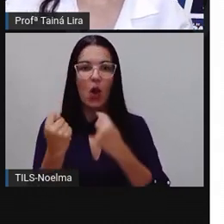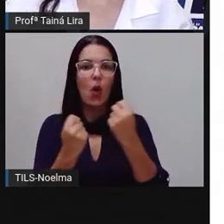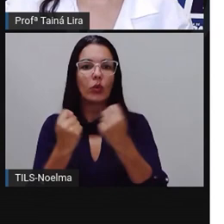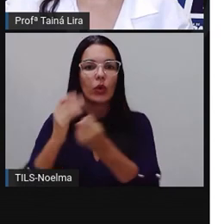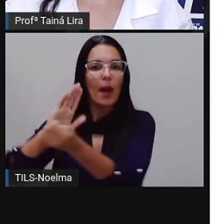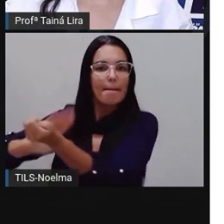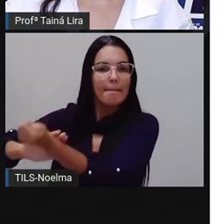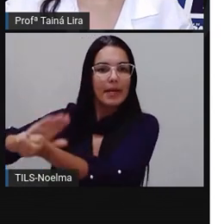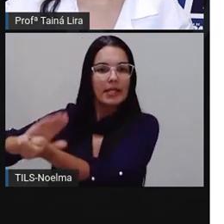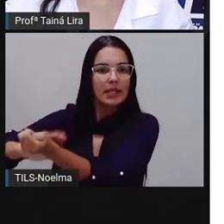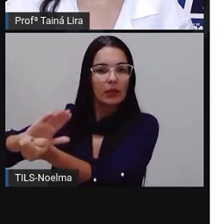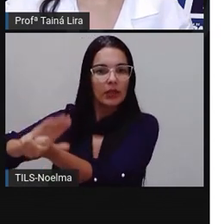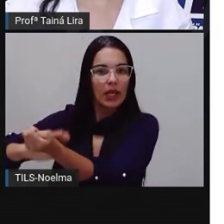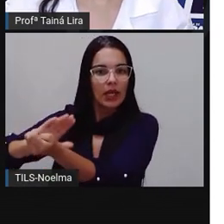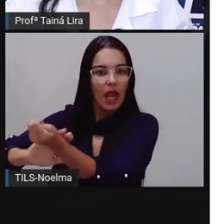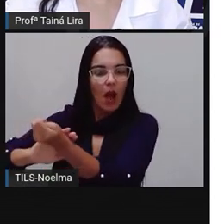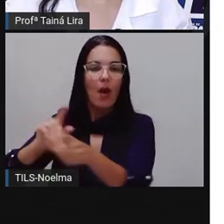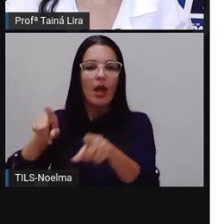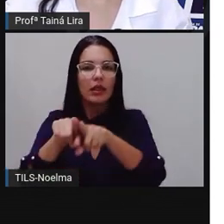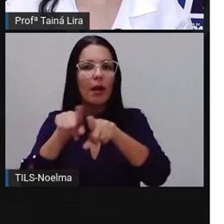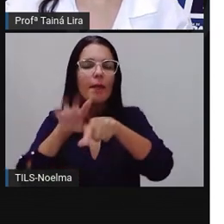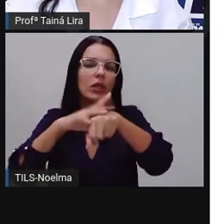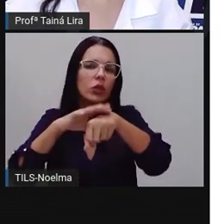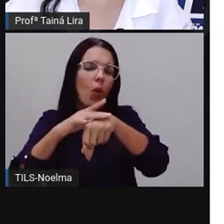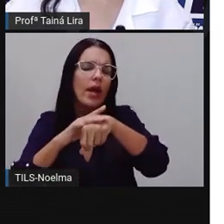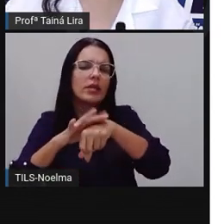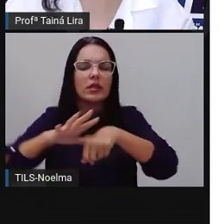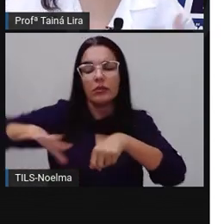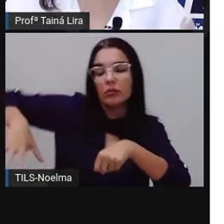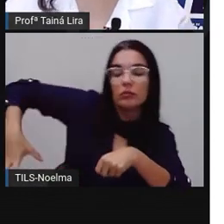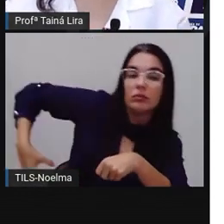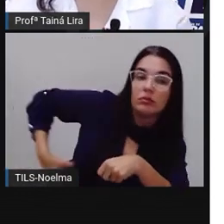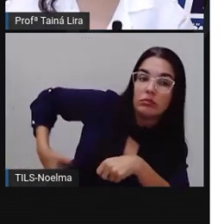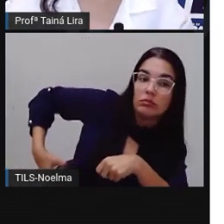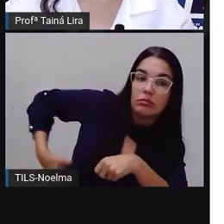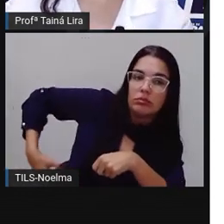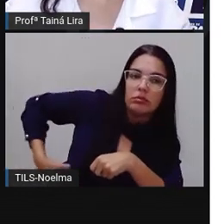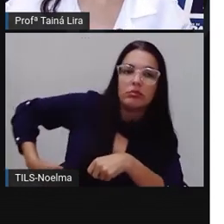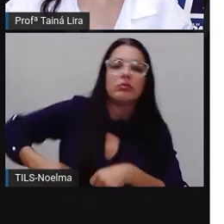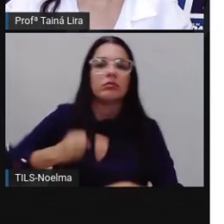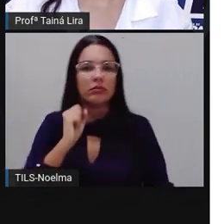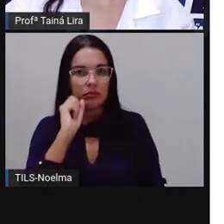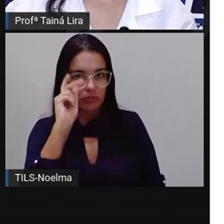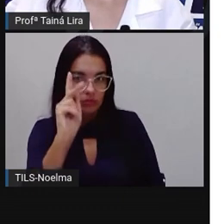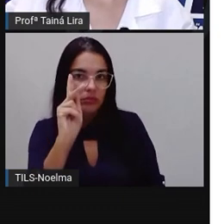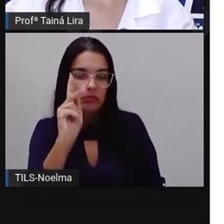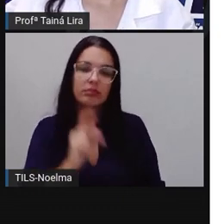controla a pressão arterial e também doenças do fígado, tá bom?